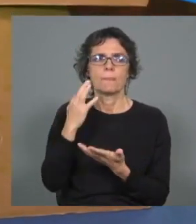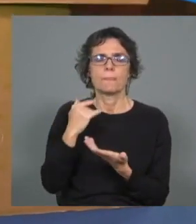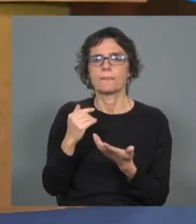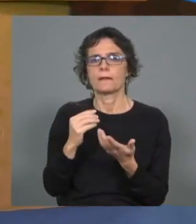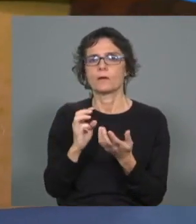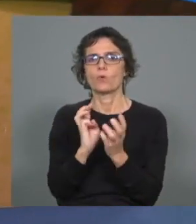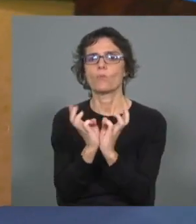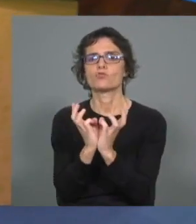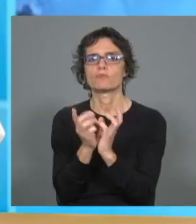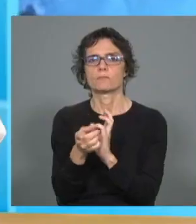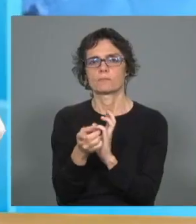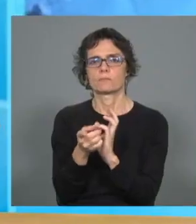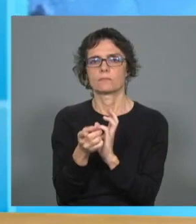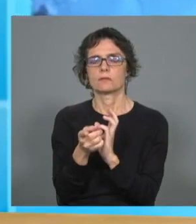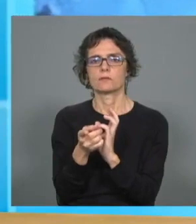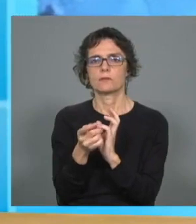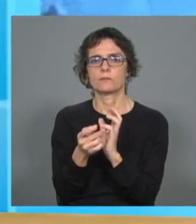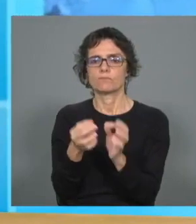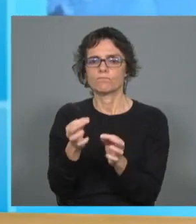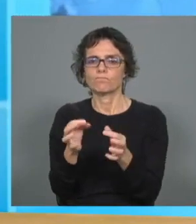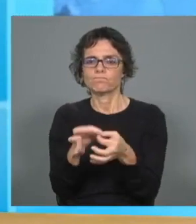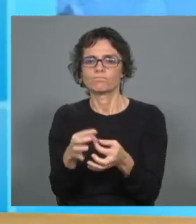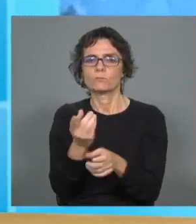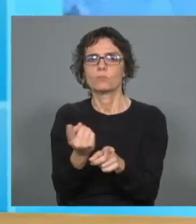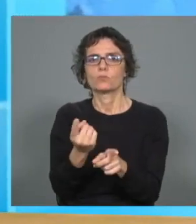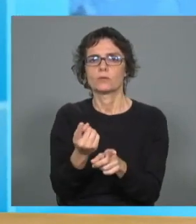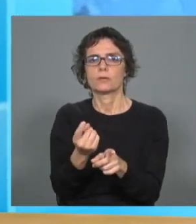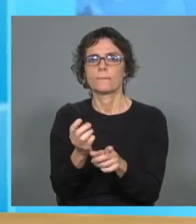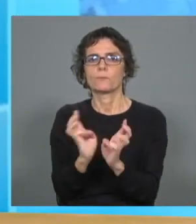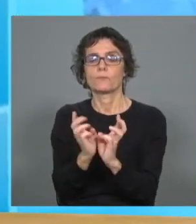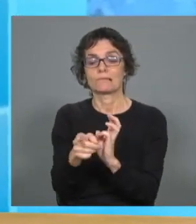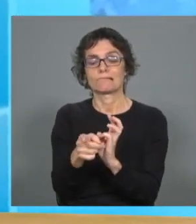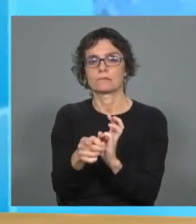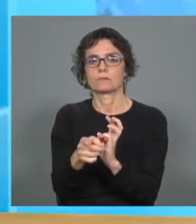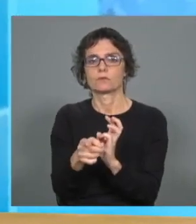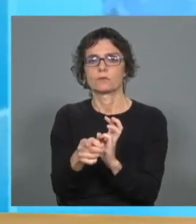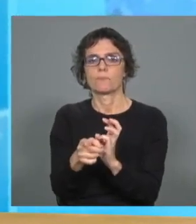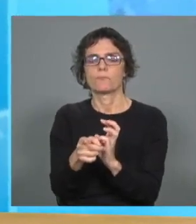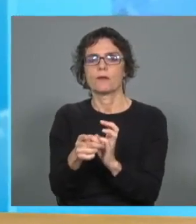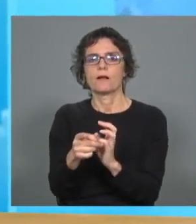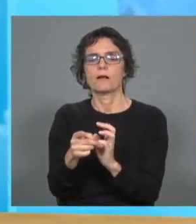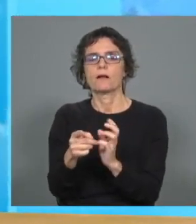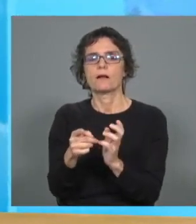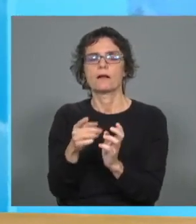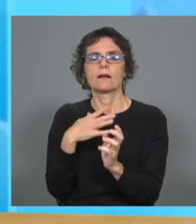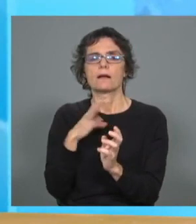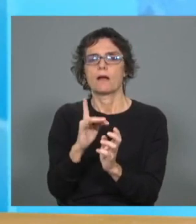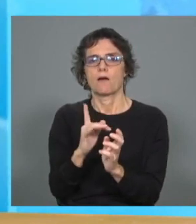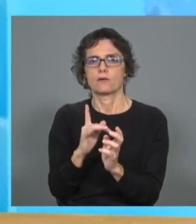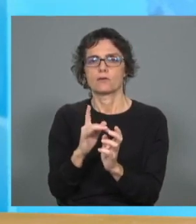operacionalização desse mecanismo, porque o que esse mecanismo prevê é que sejam os países que mais,